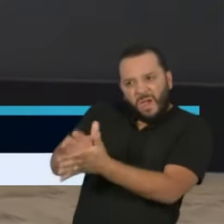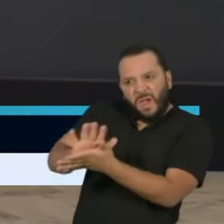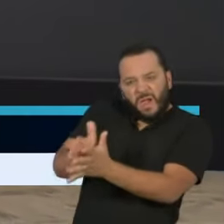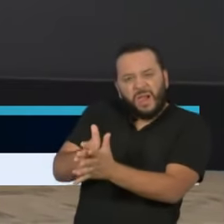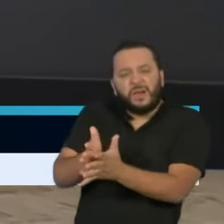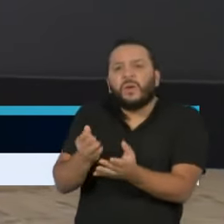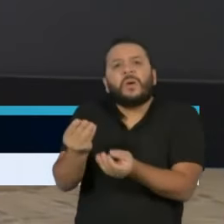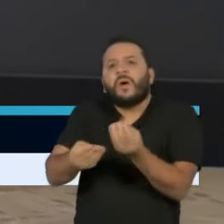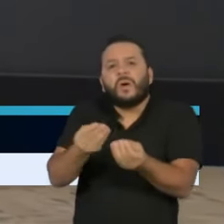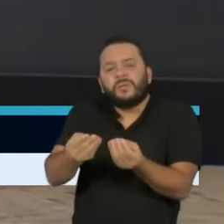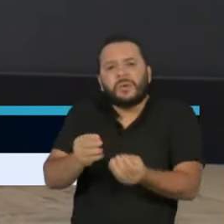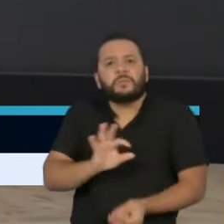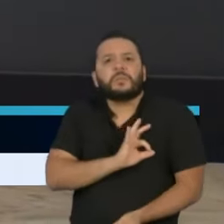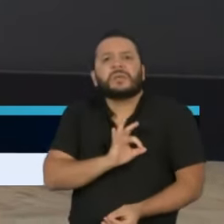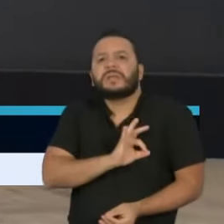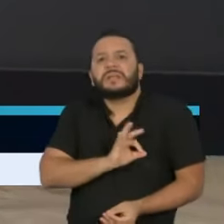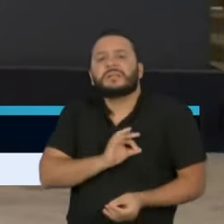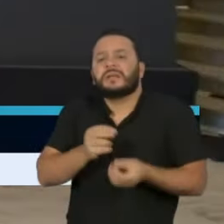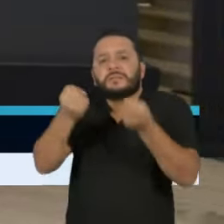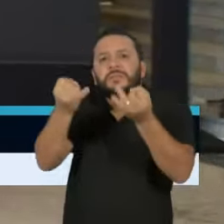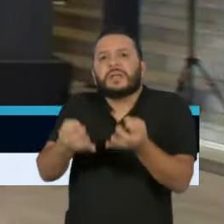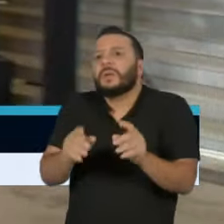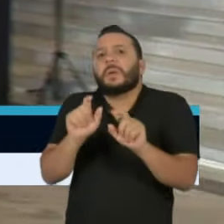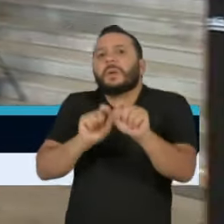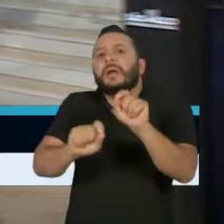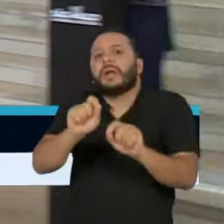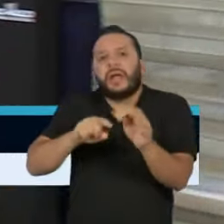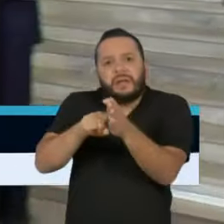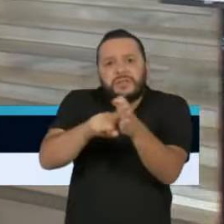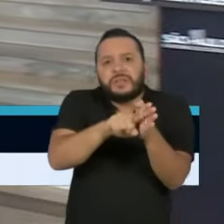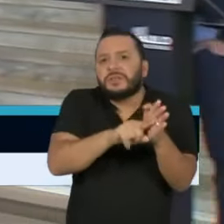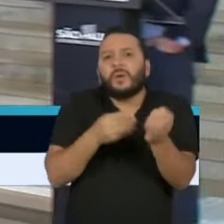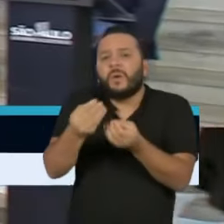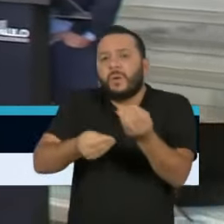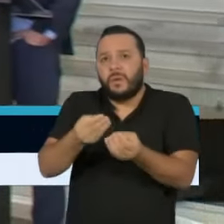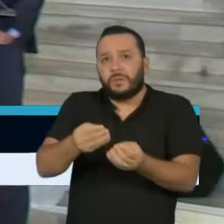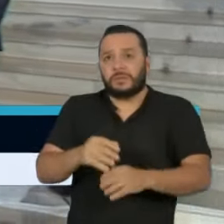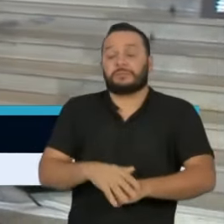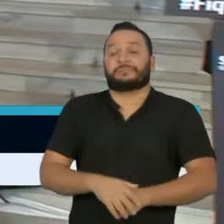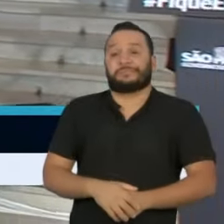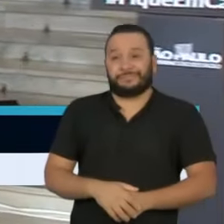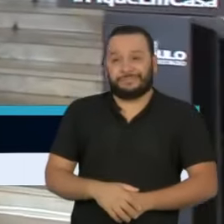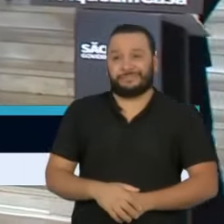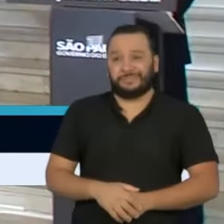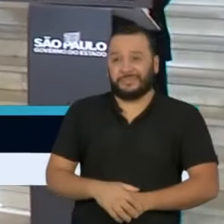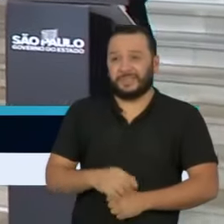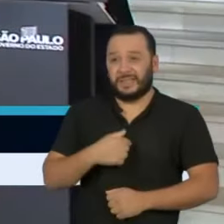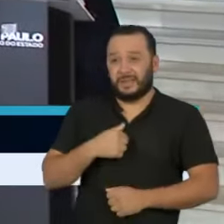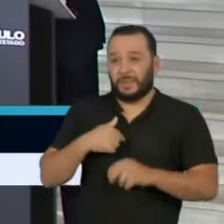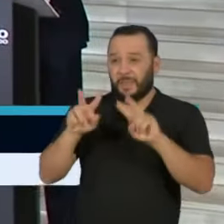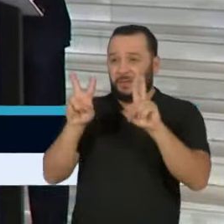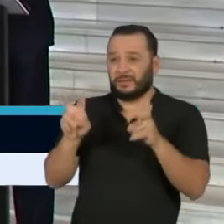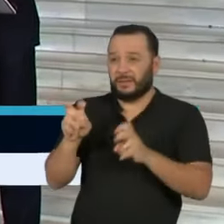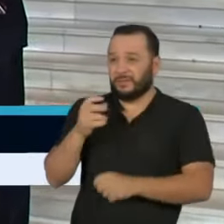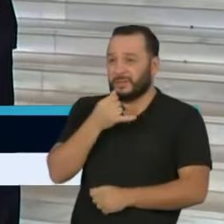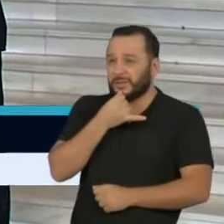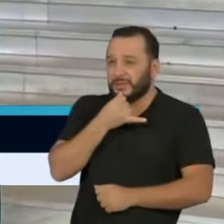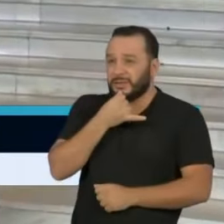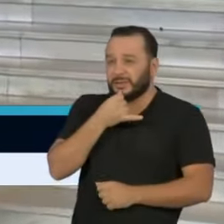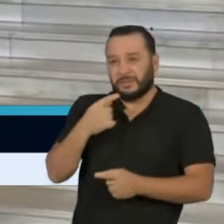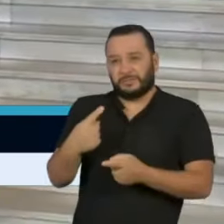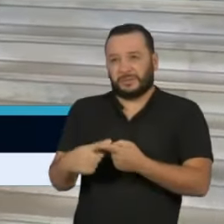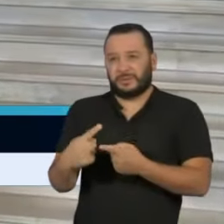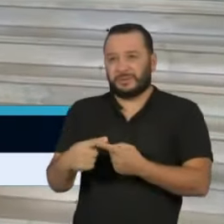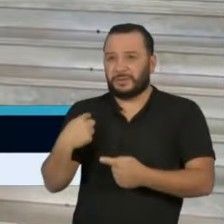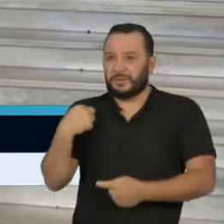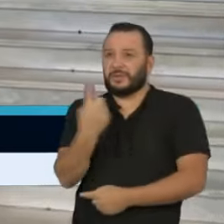polícia sobre as investigações? Obrigado, Maria. É um tema triste, em meio a tantas circunstâncias onde nós